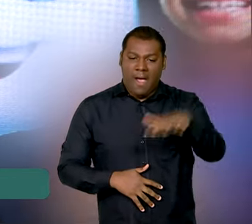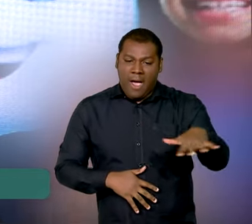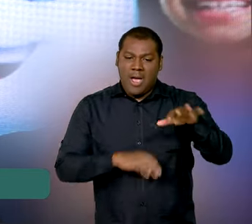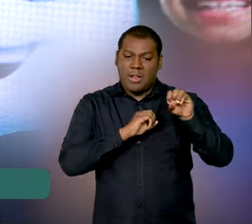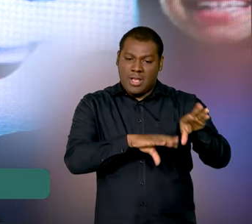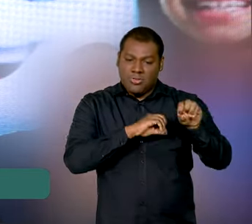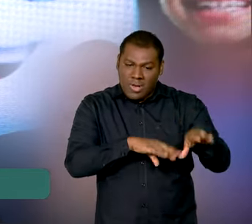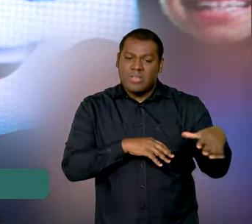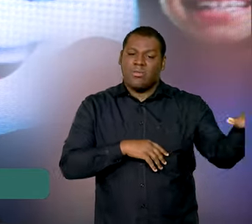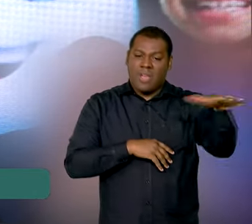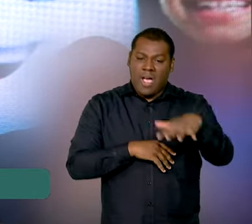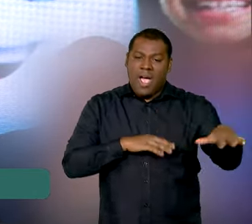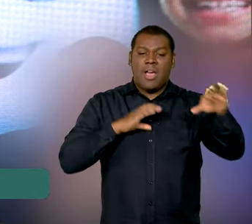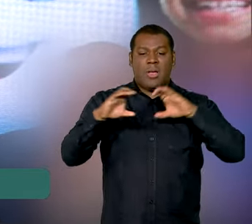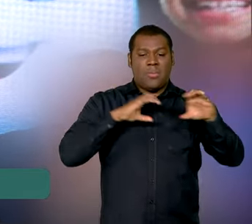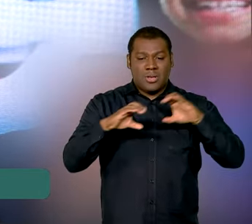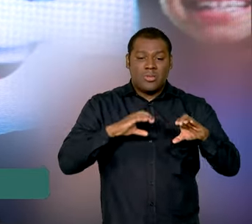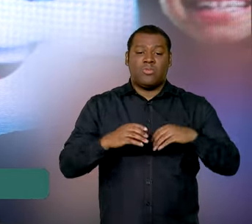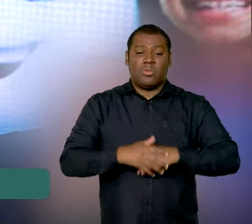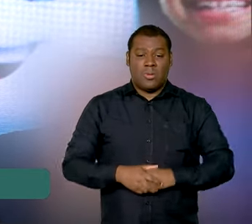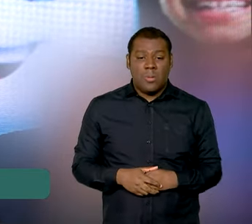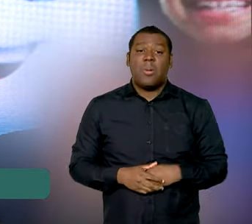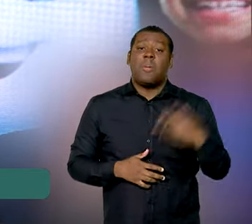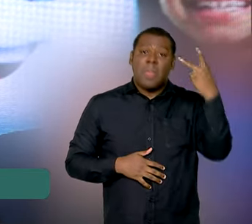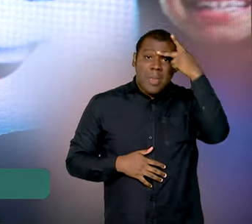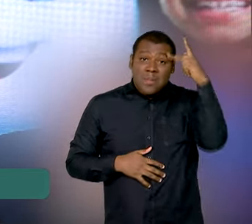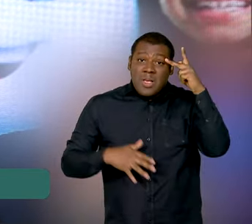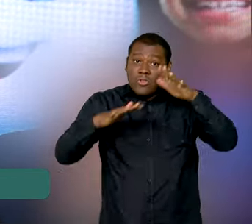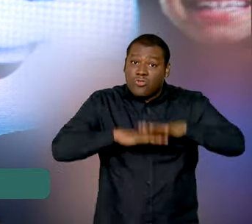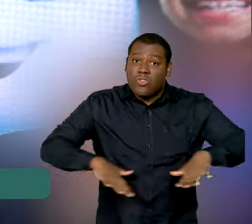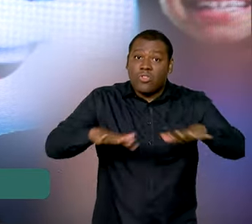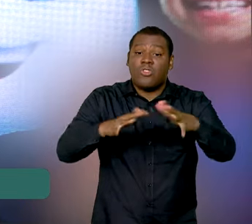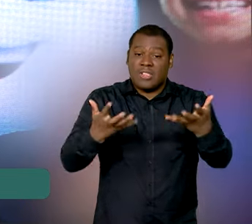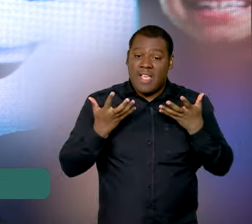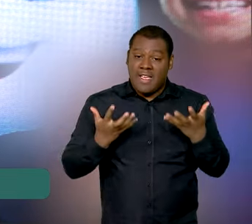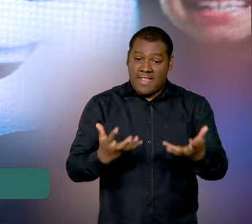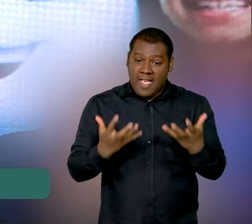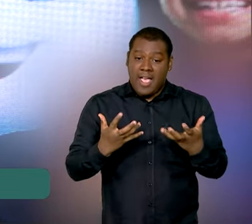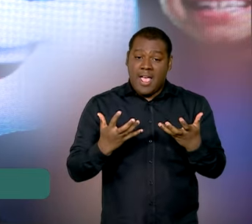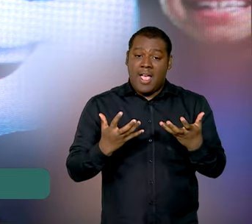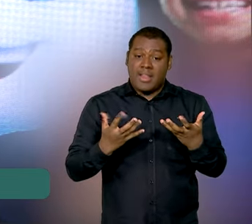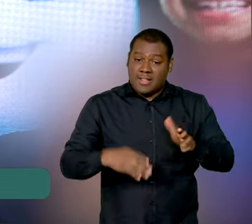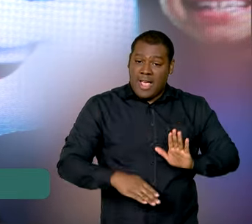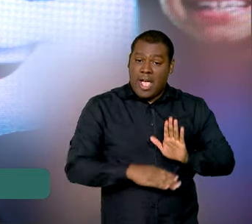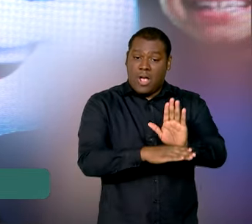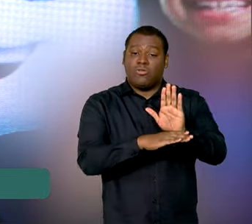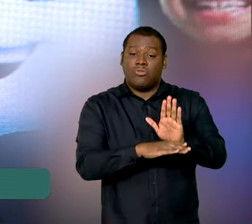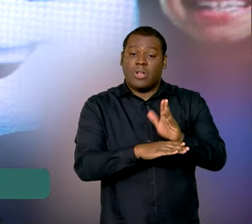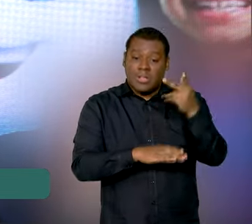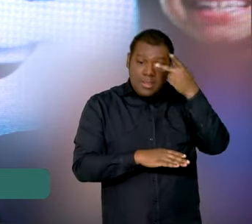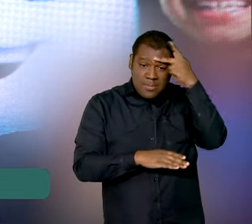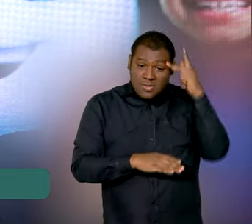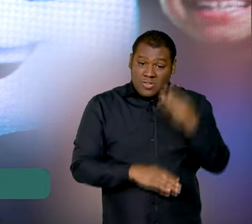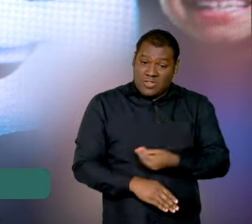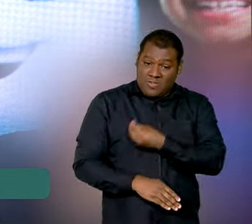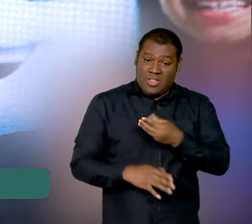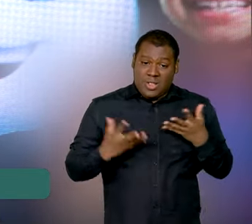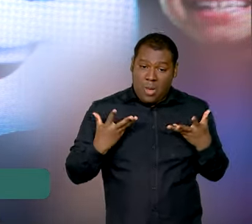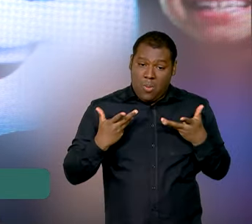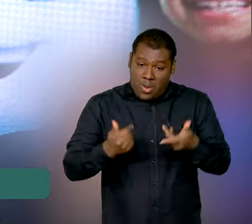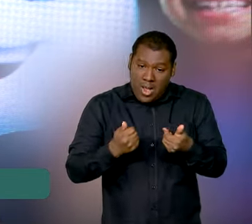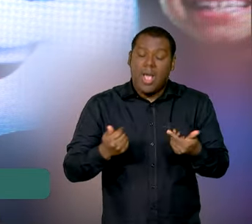da comunicação. E é de todos aqueles que querem defender a vida e que sabem que a vacina é um dos